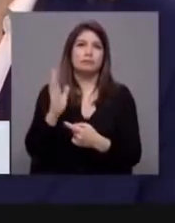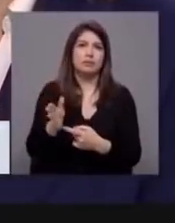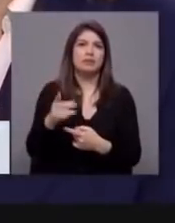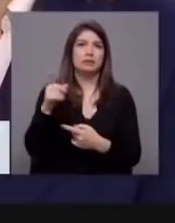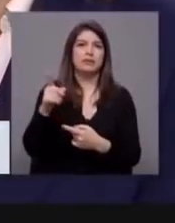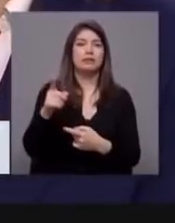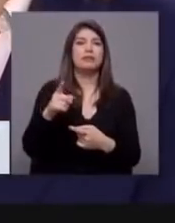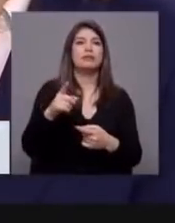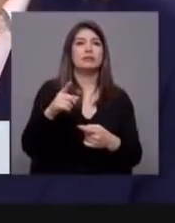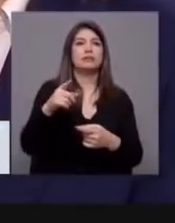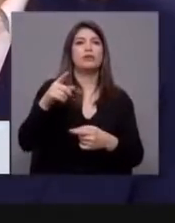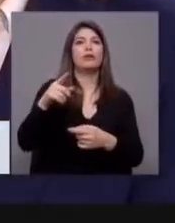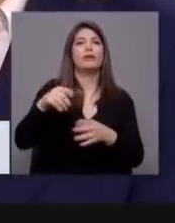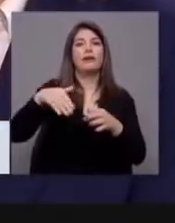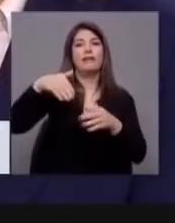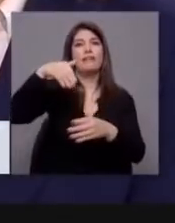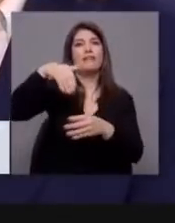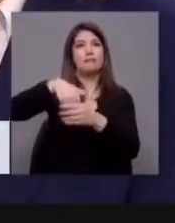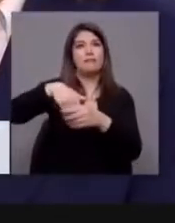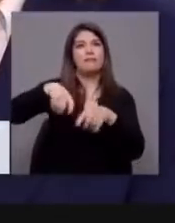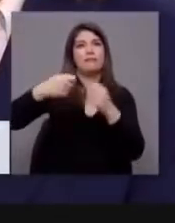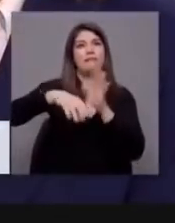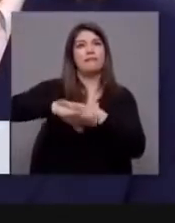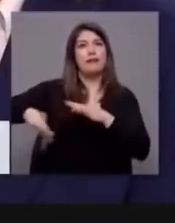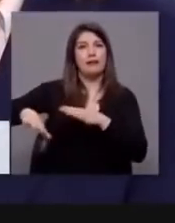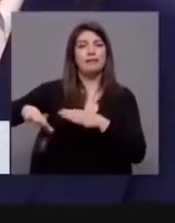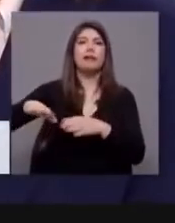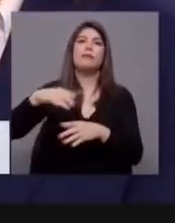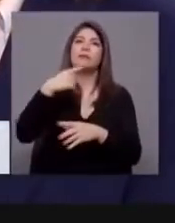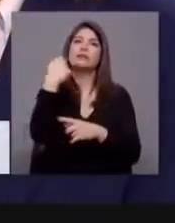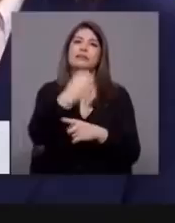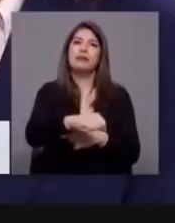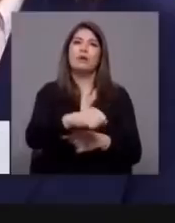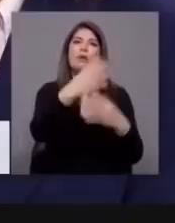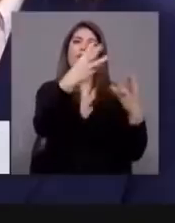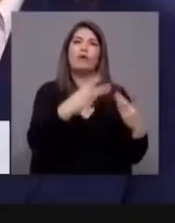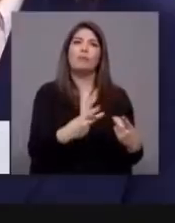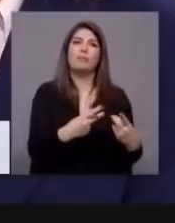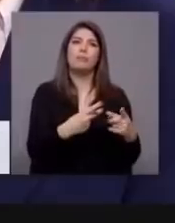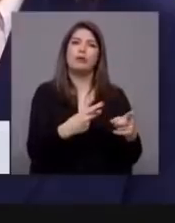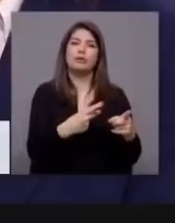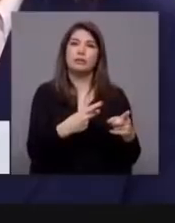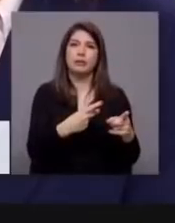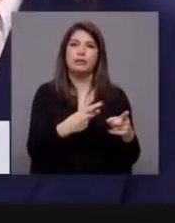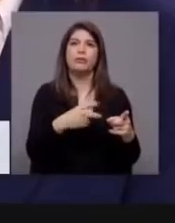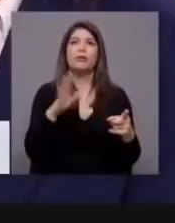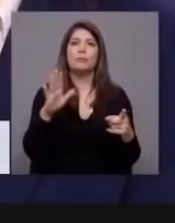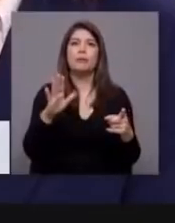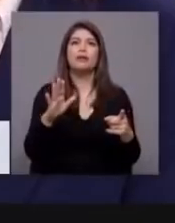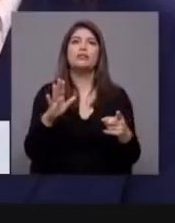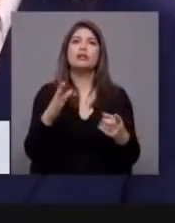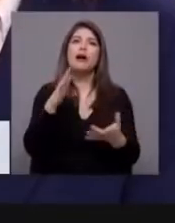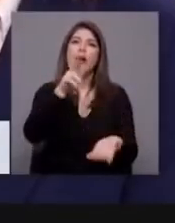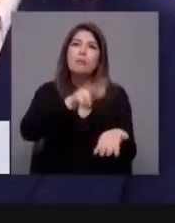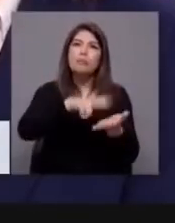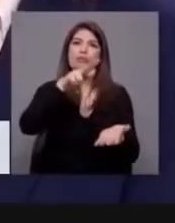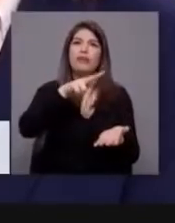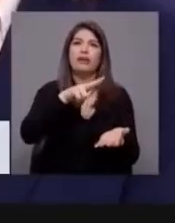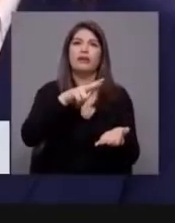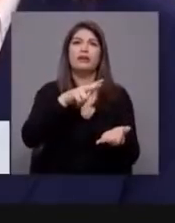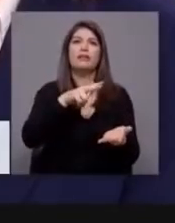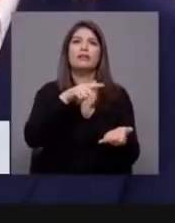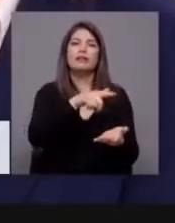direita e à extrema-direita para chumbar o orçamento do PS, mas não é capaz de juntar o seu voto à direita e à extrema-direita para aprovar um orçamento